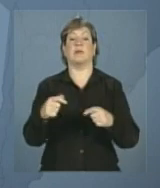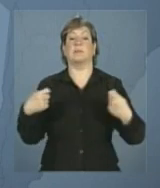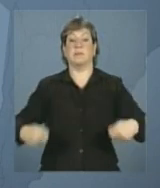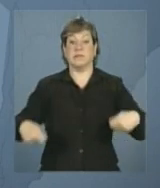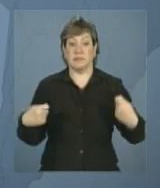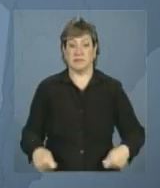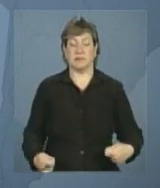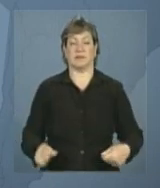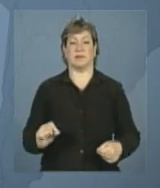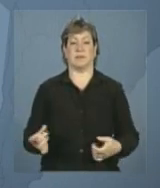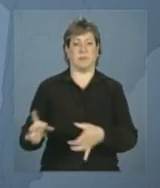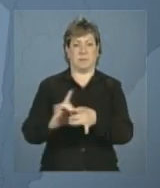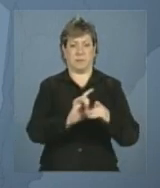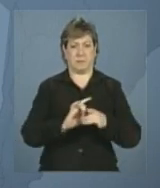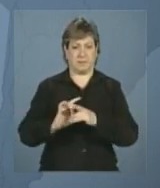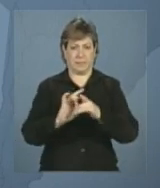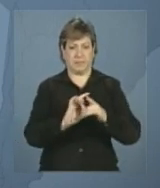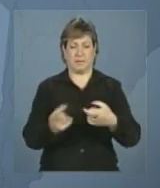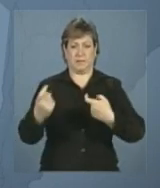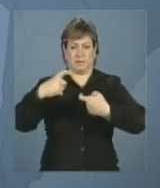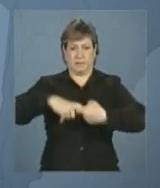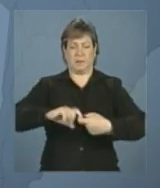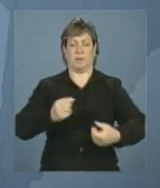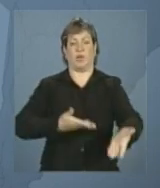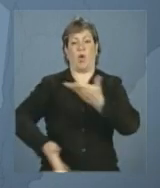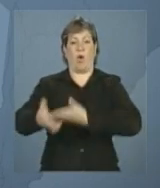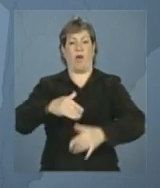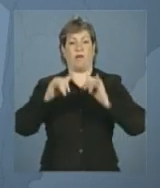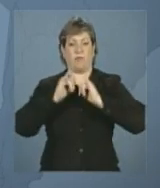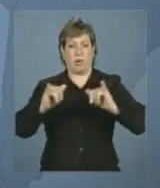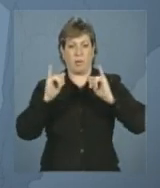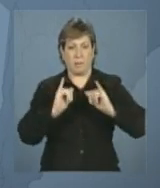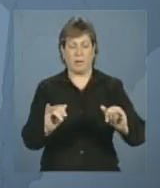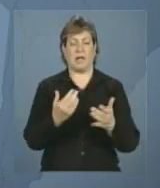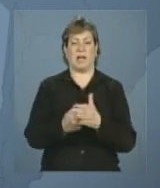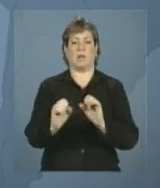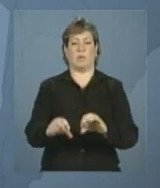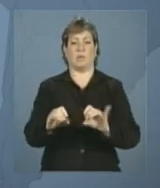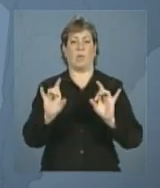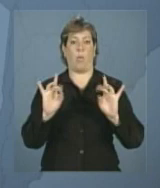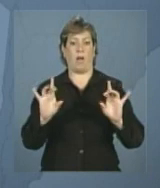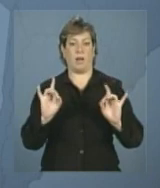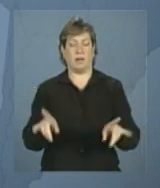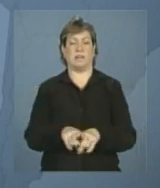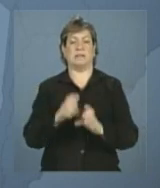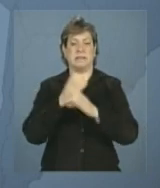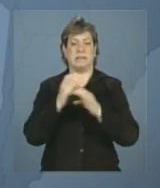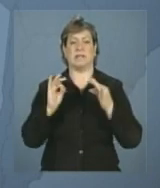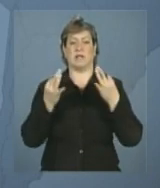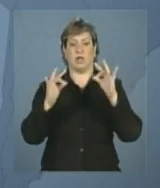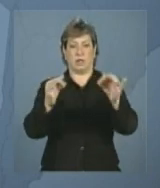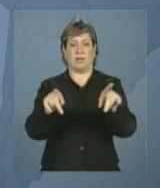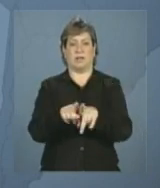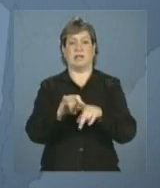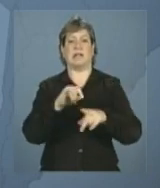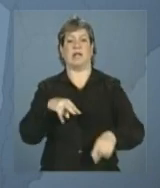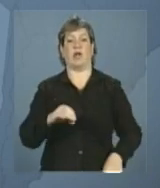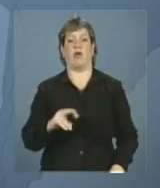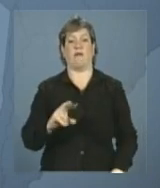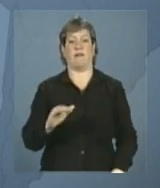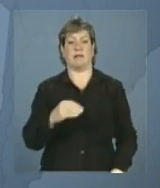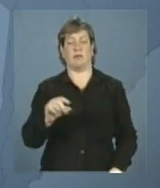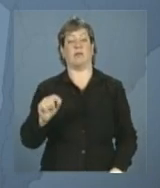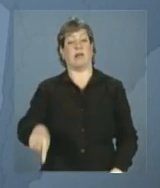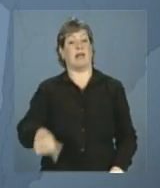uma parceria, troca de informações, educação de qualidade na área de ciência, tecnologia e inovação.